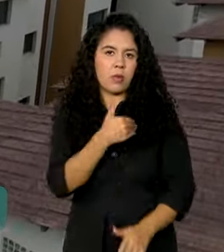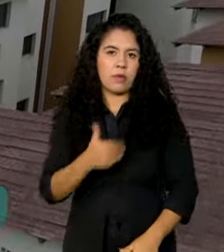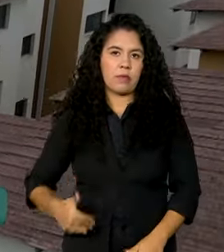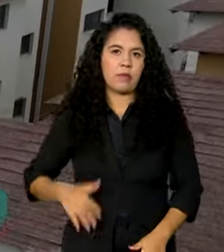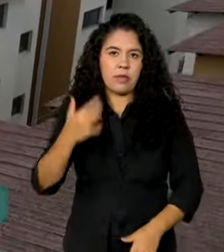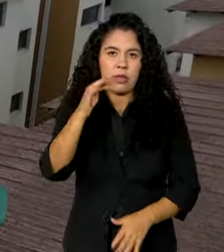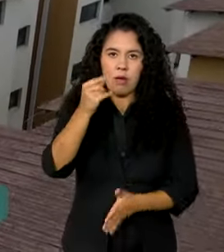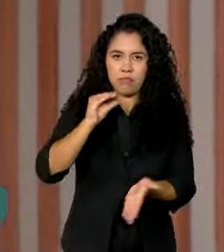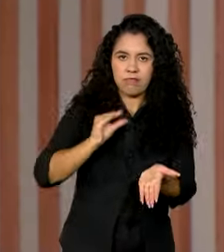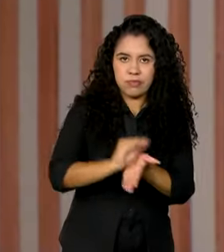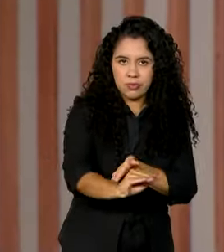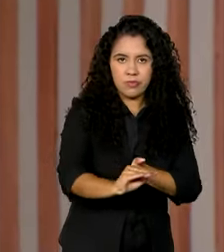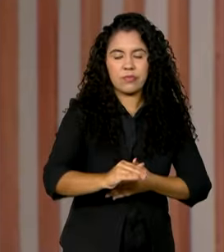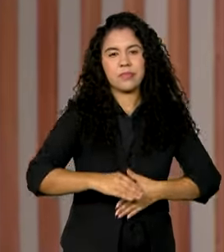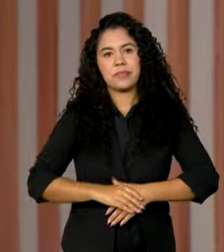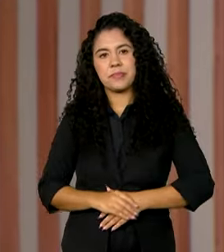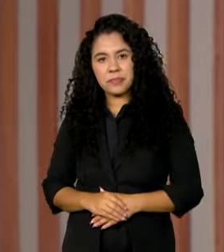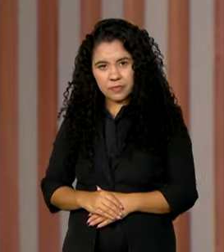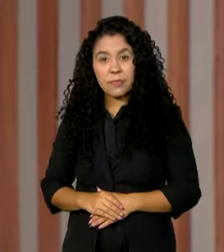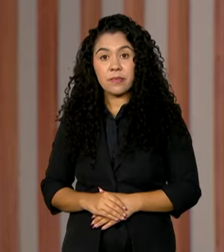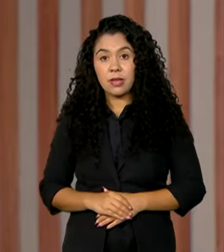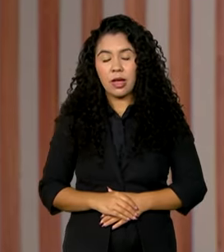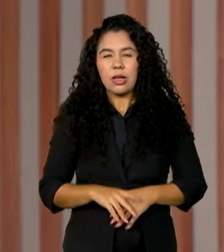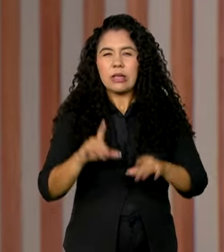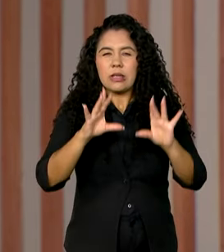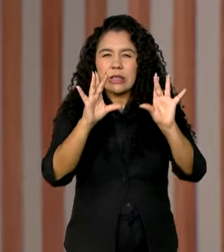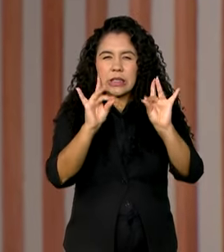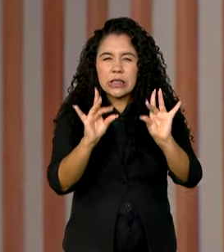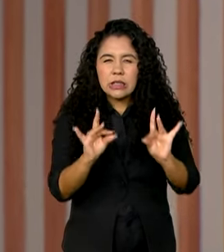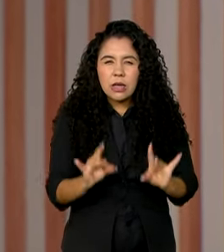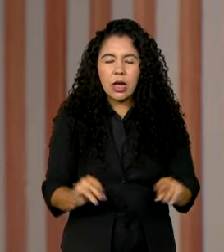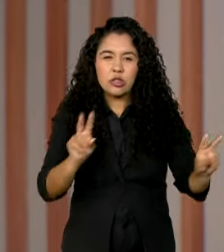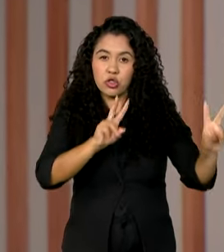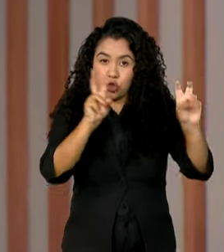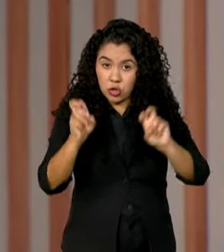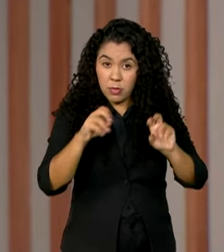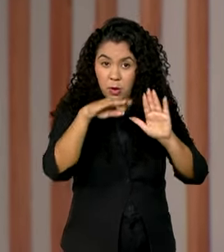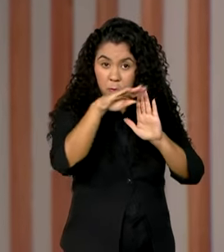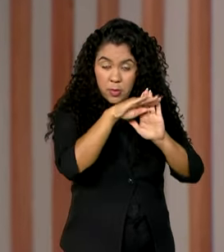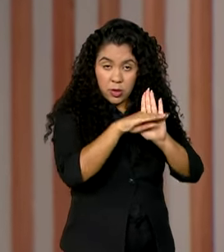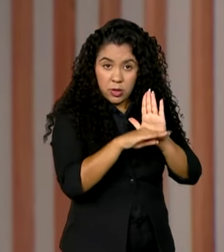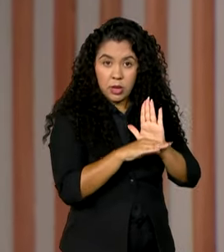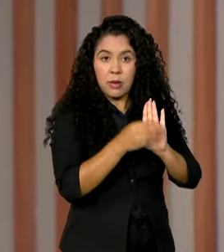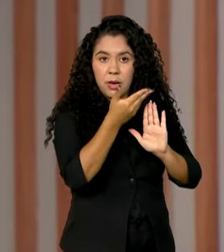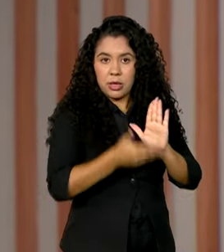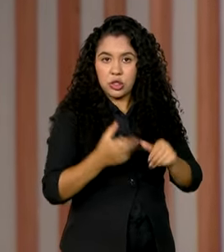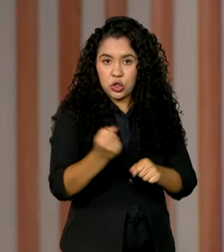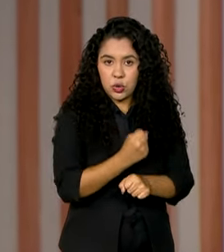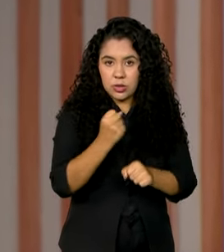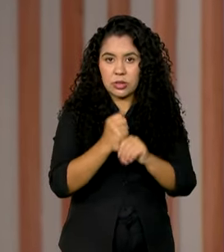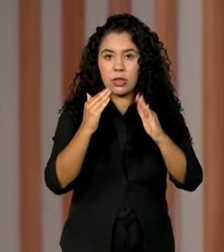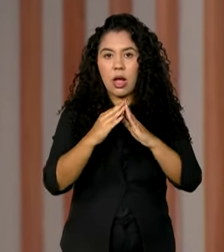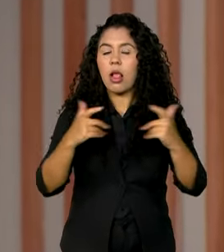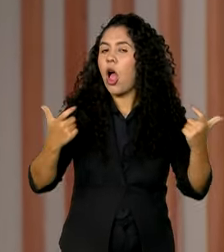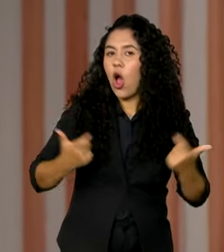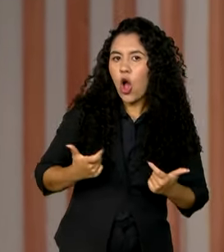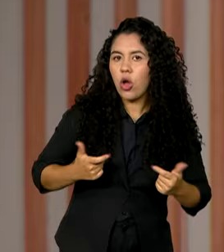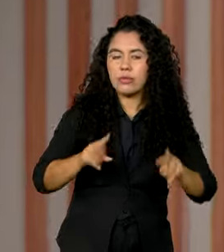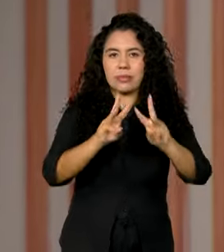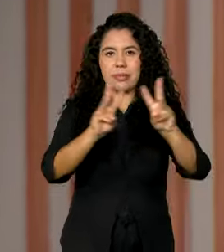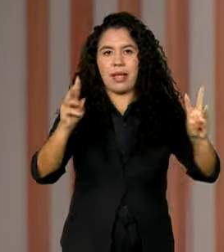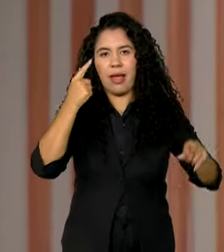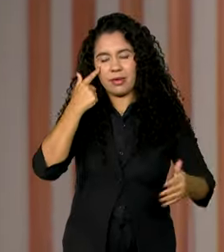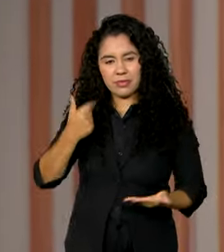federal. Olha, todos os detalhes sobre o Minha Casa Minha Vida Reconstrução estão no endereço que aparece